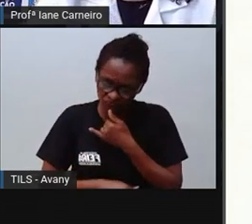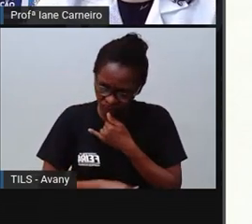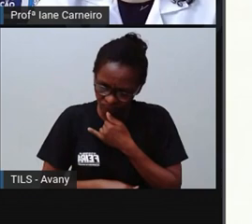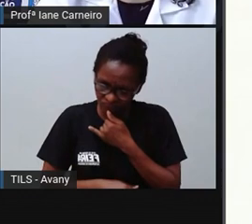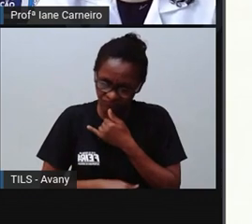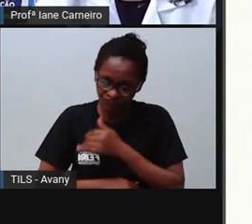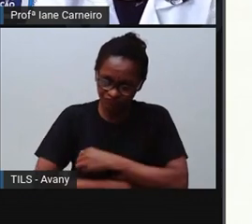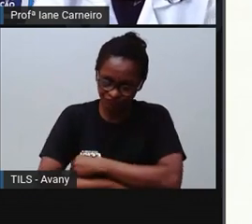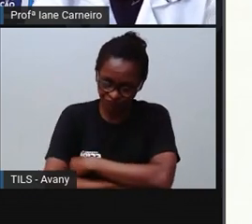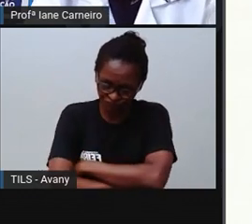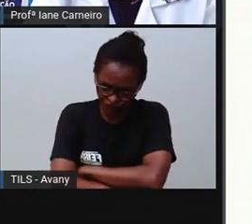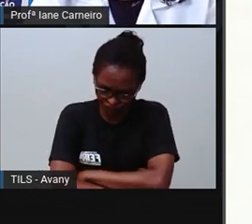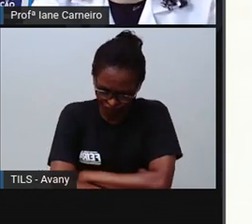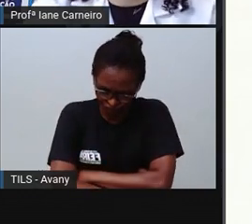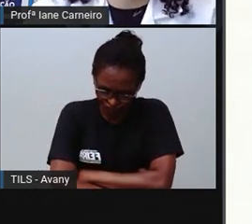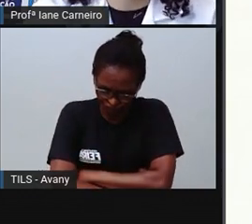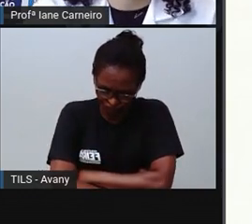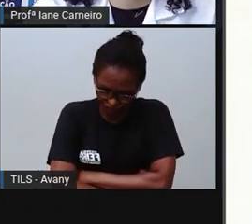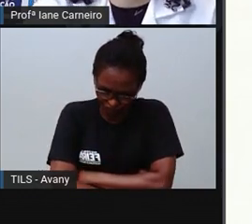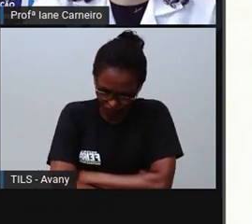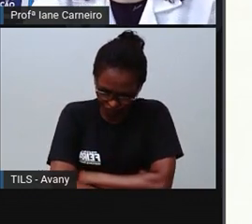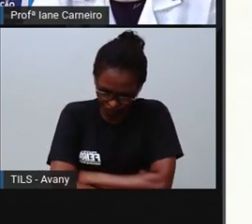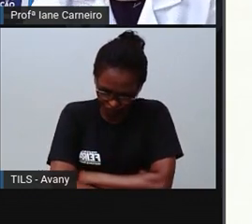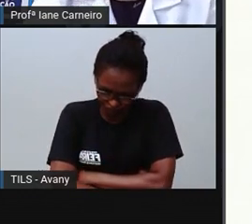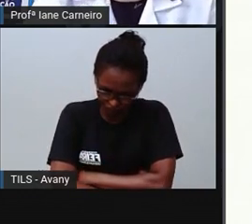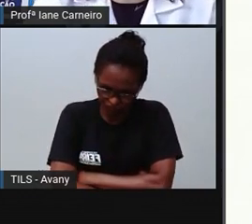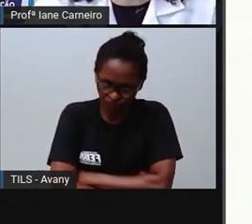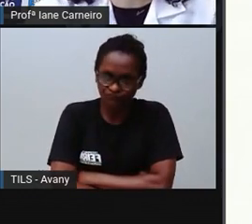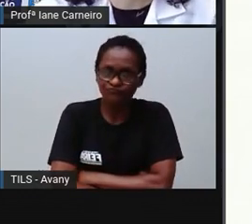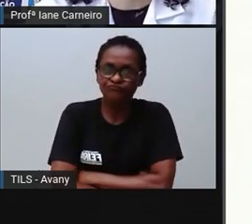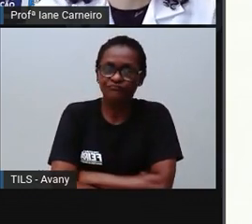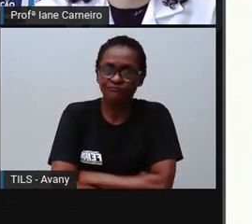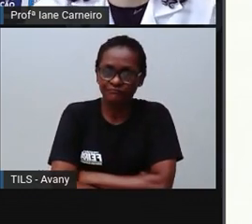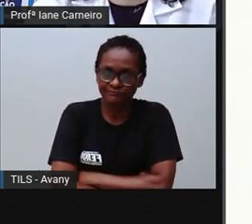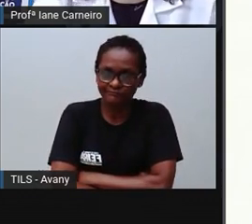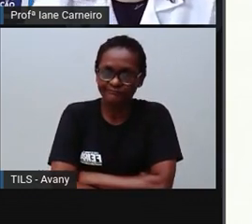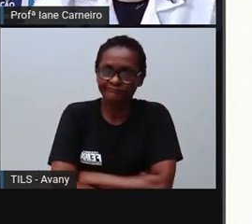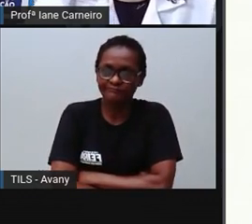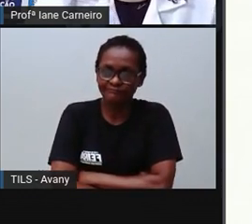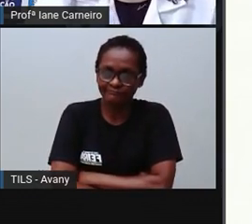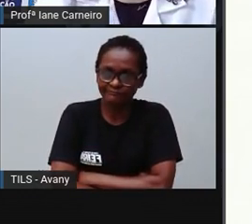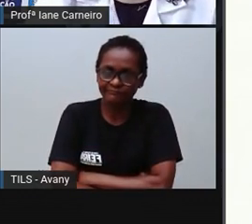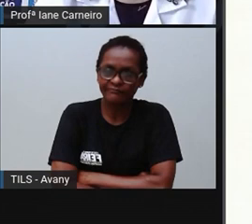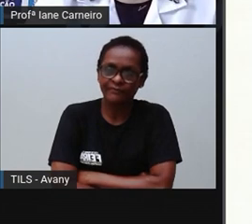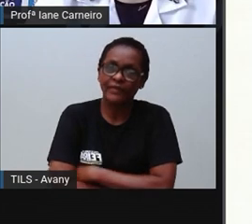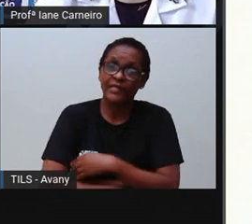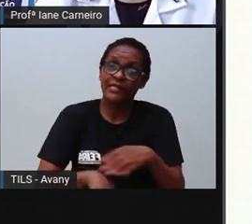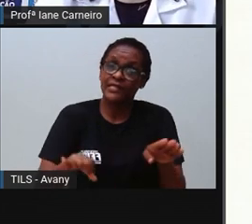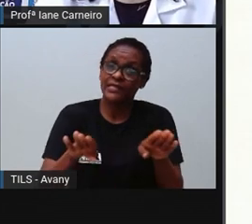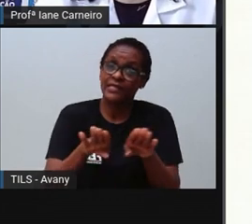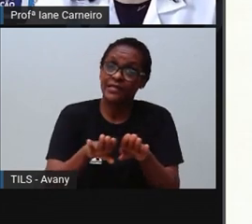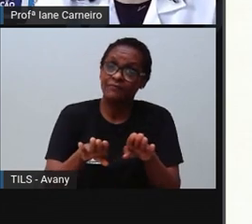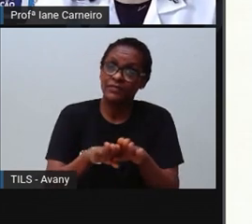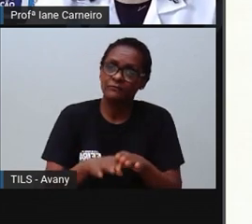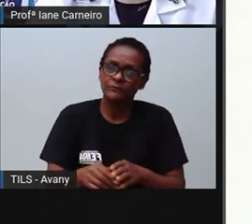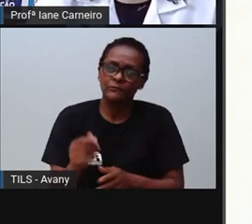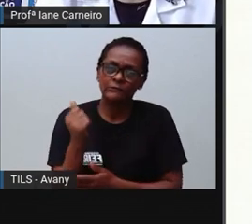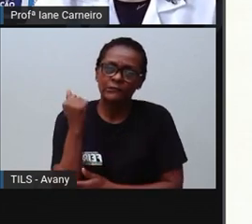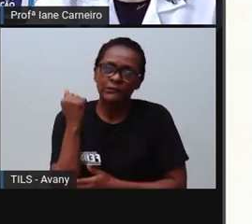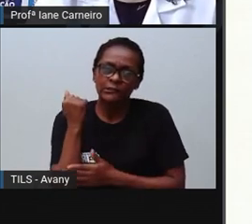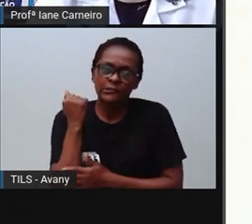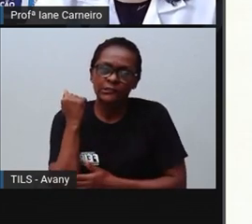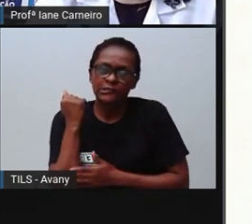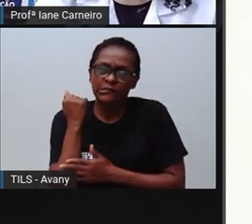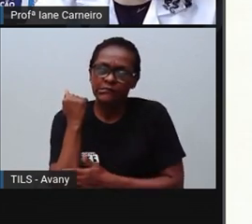né? Ó a criança pensando. O Pedro nunca brinca comigo. Podem se sentir ciumentas.